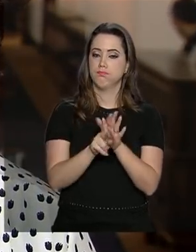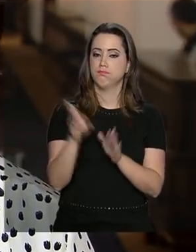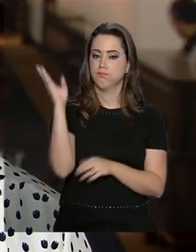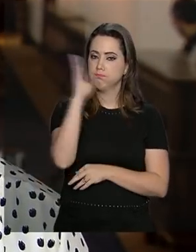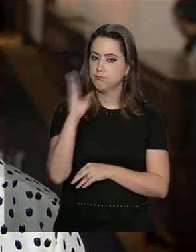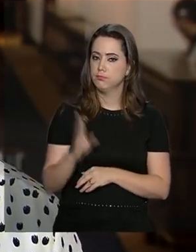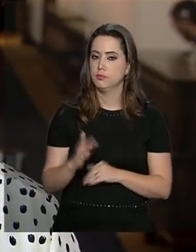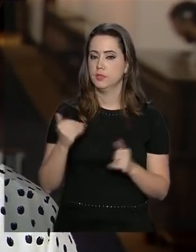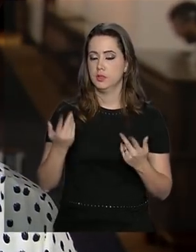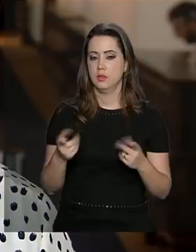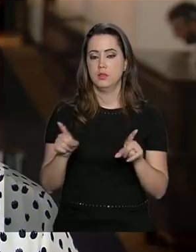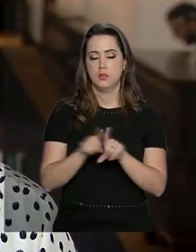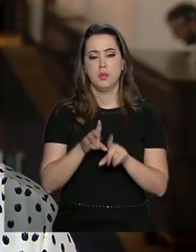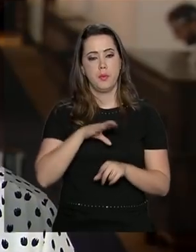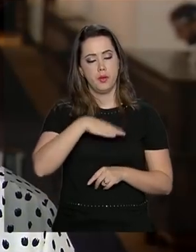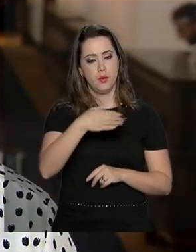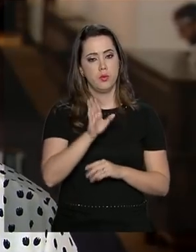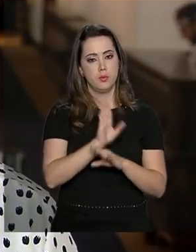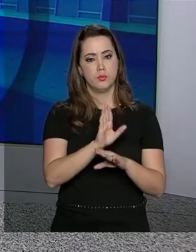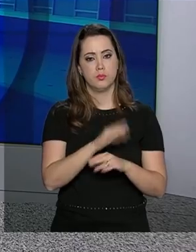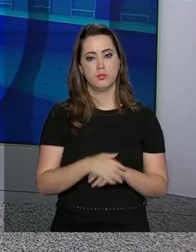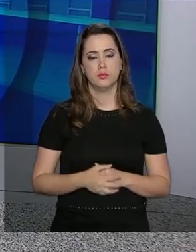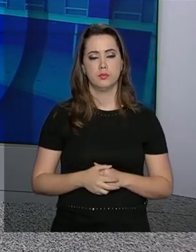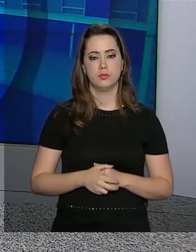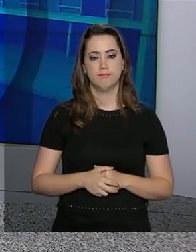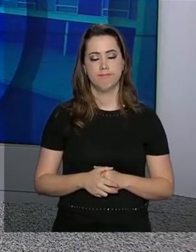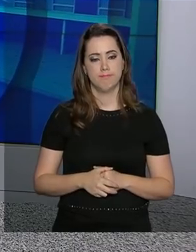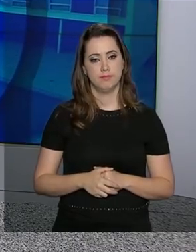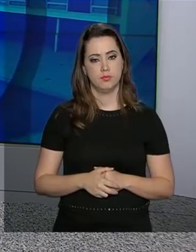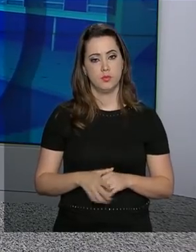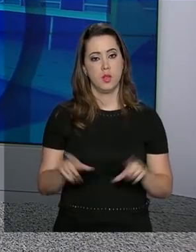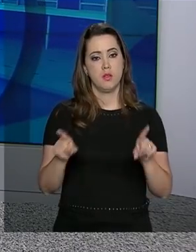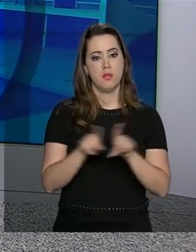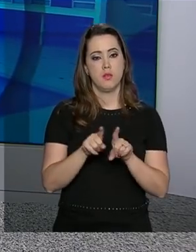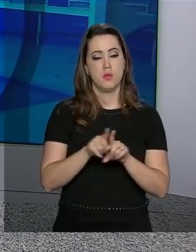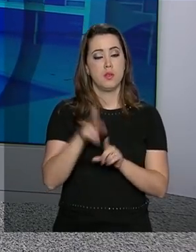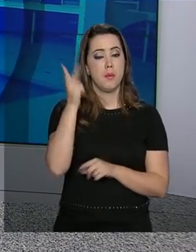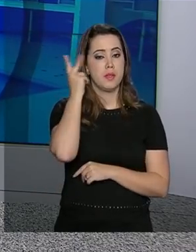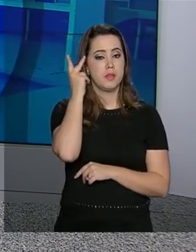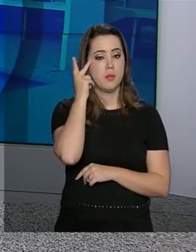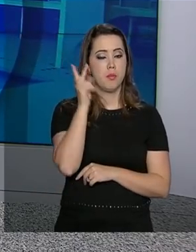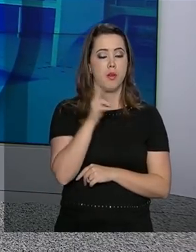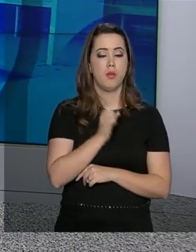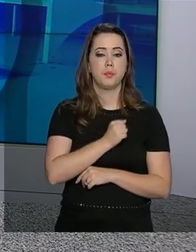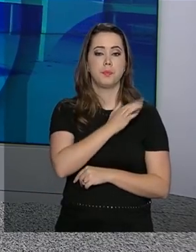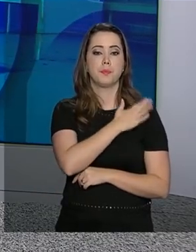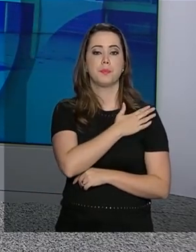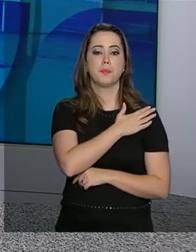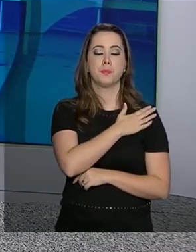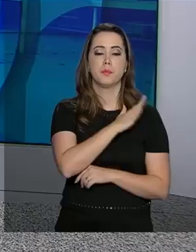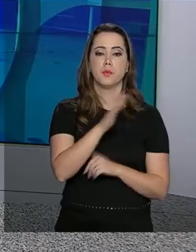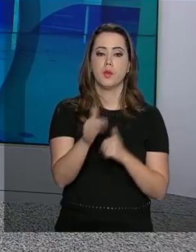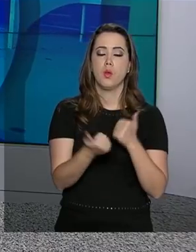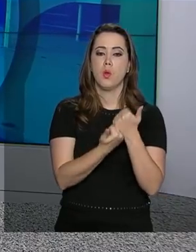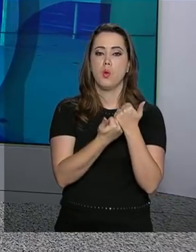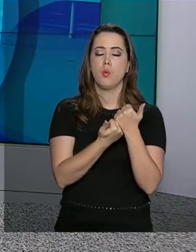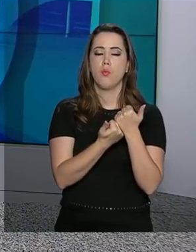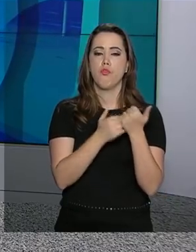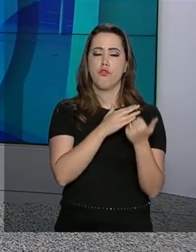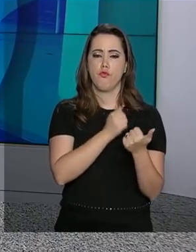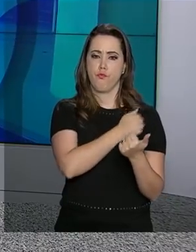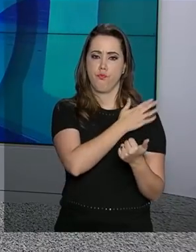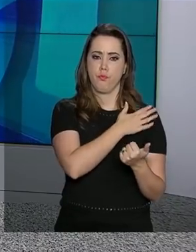e orgulho de contribuir. Também em São Paulo, o vice-presidente Hamilton Mourão